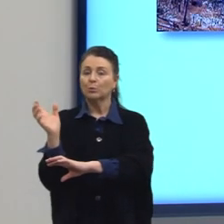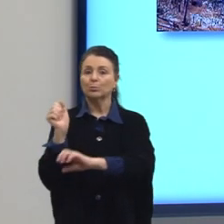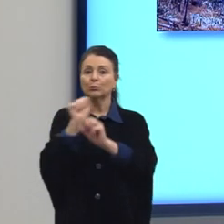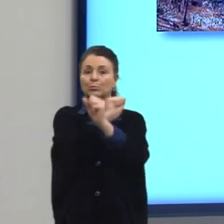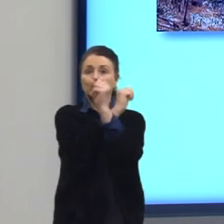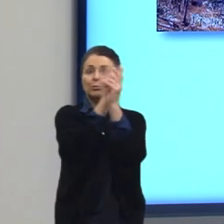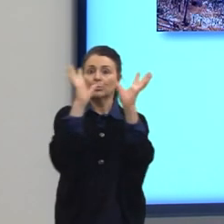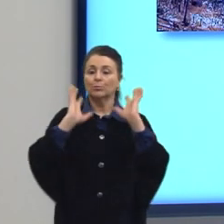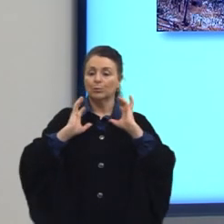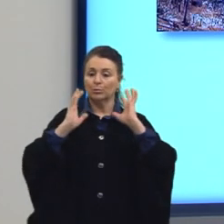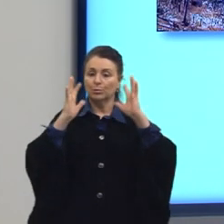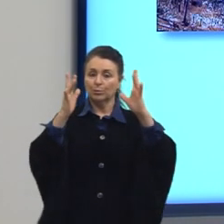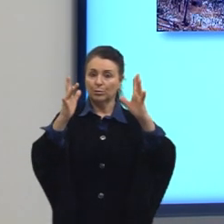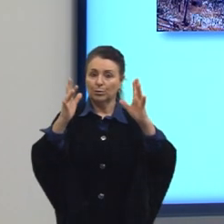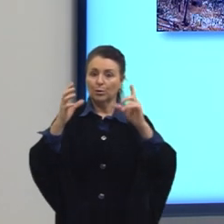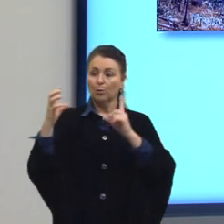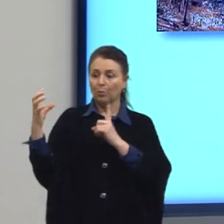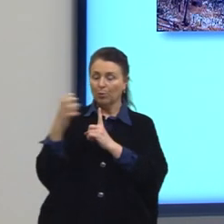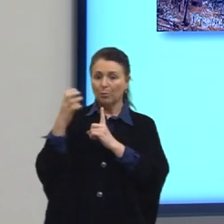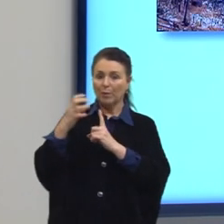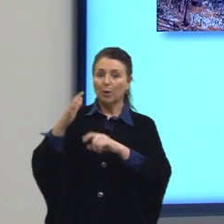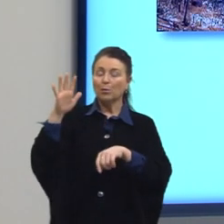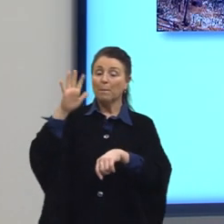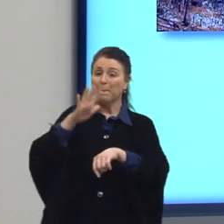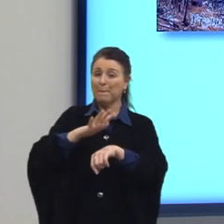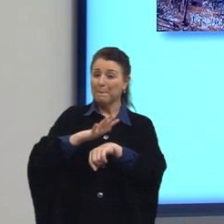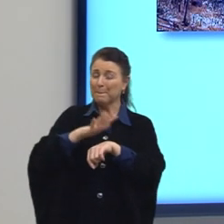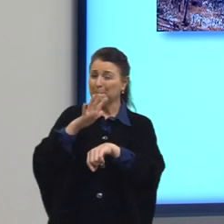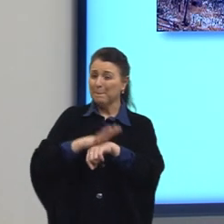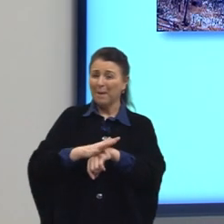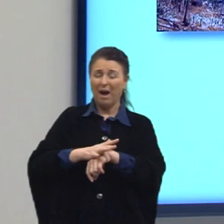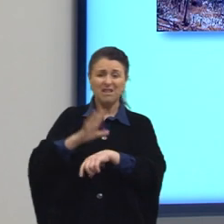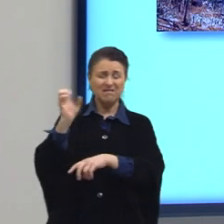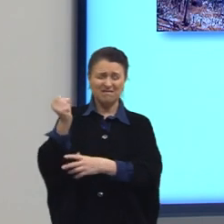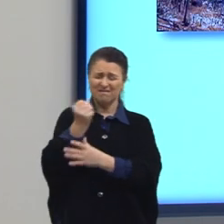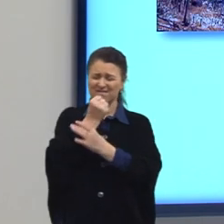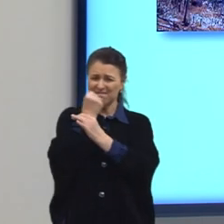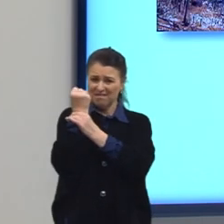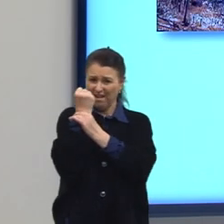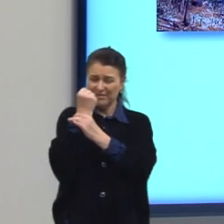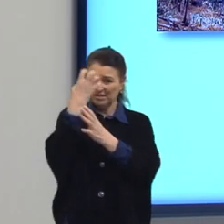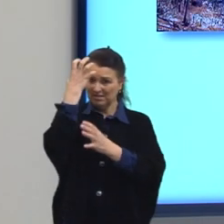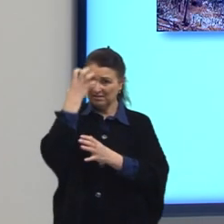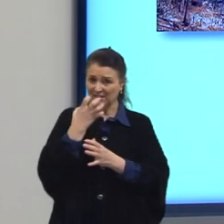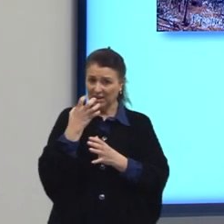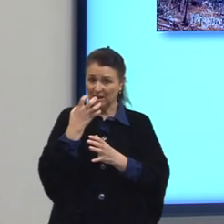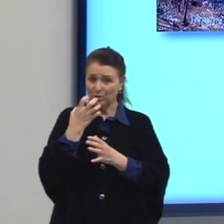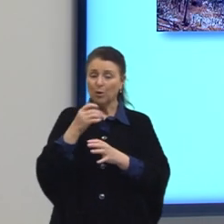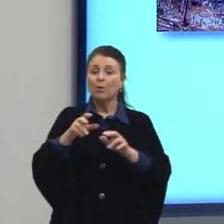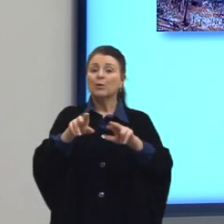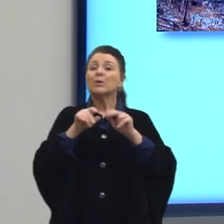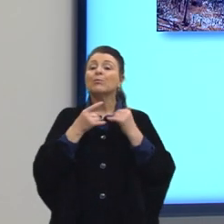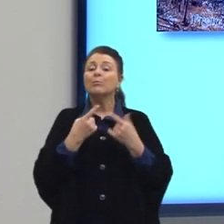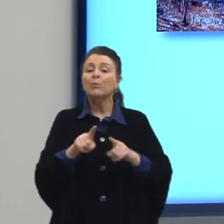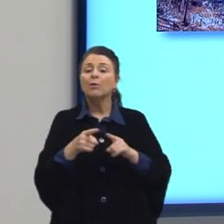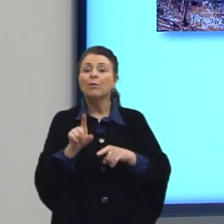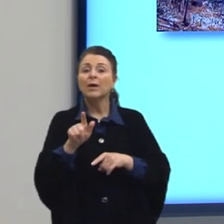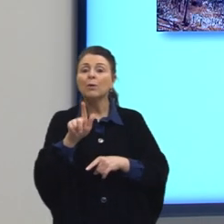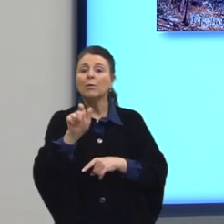ambientais mais graves foi causado por garimpos, que contaminaram os rios com mercúrio,